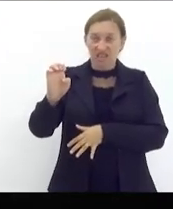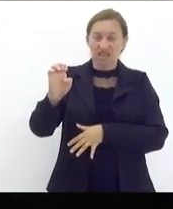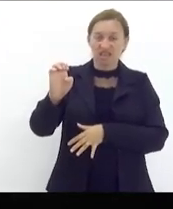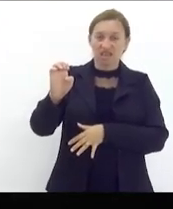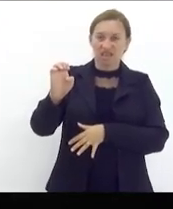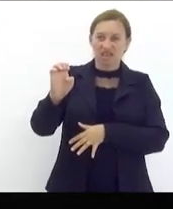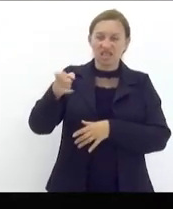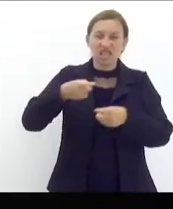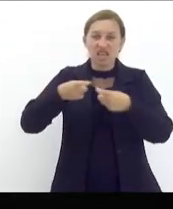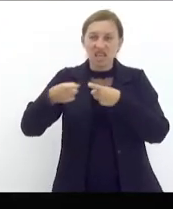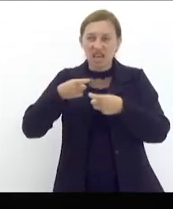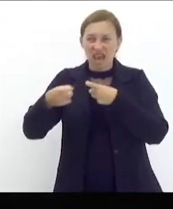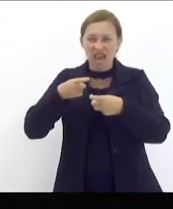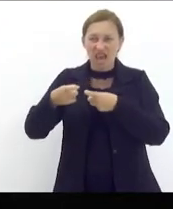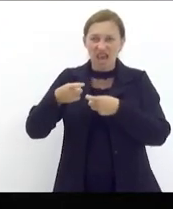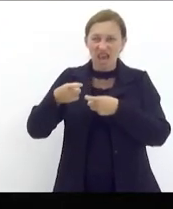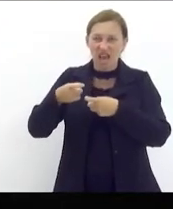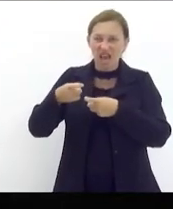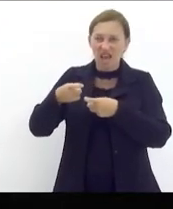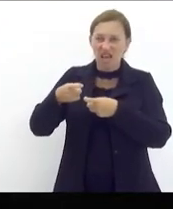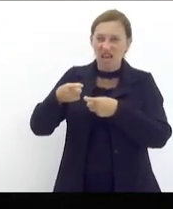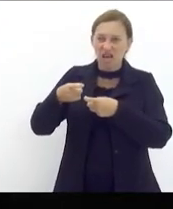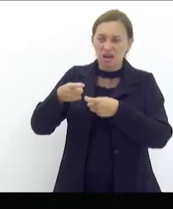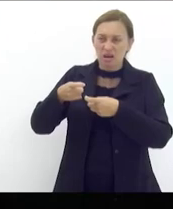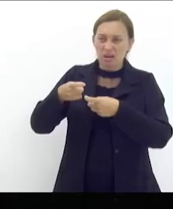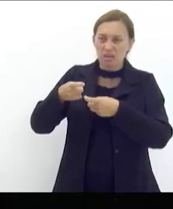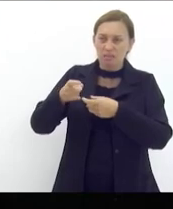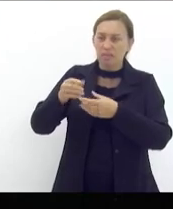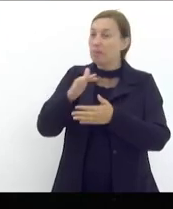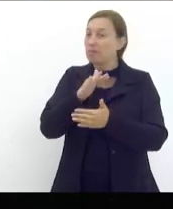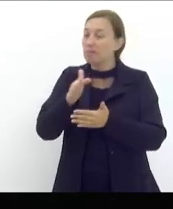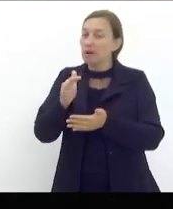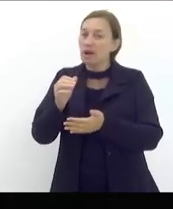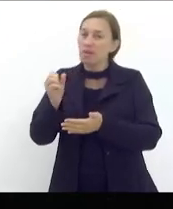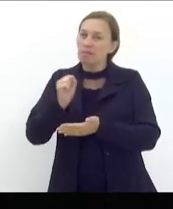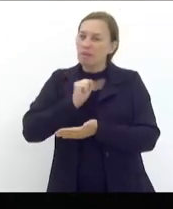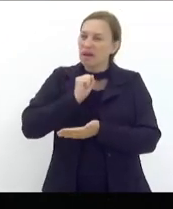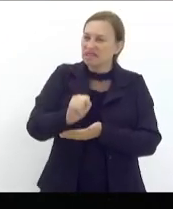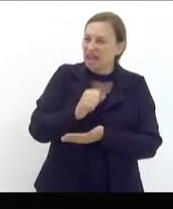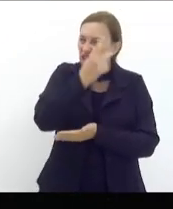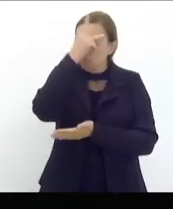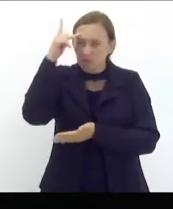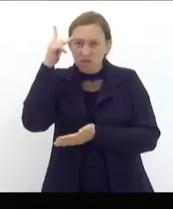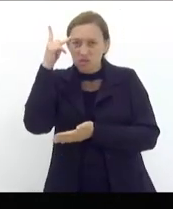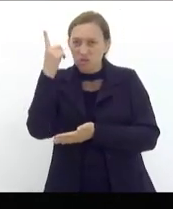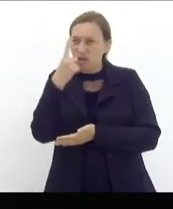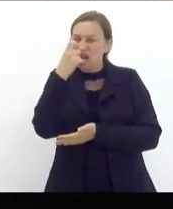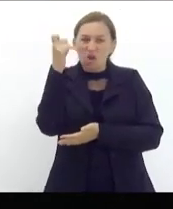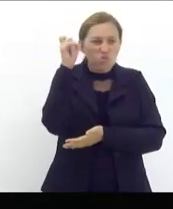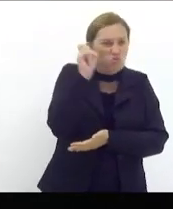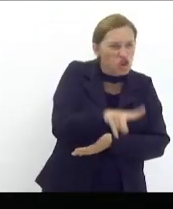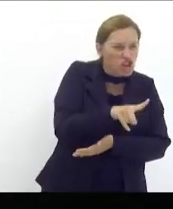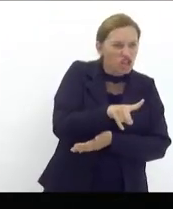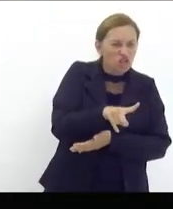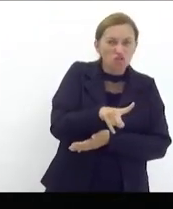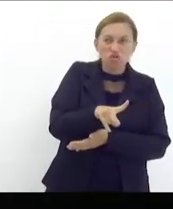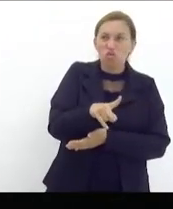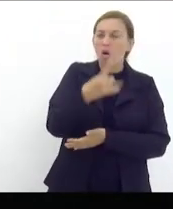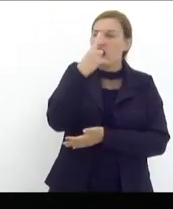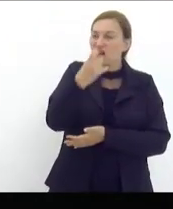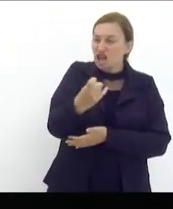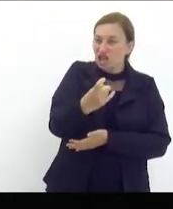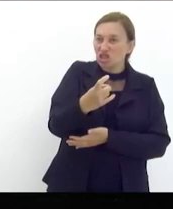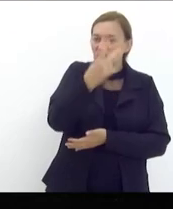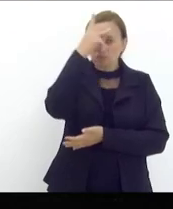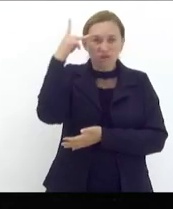como lixo mas na verdade lixo é ele lixo são aqueles que andam ao lado dele lixo são aqueles que o